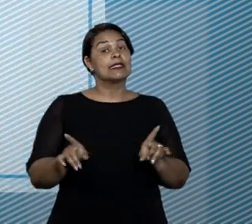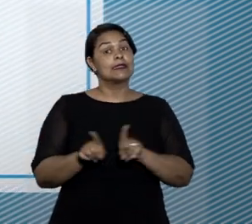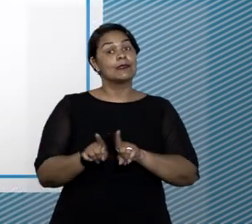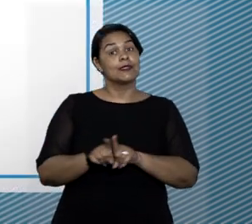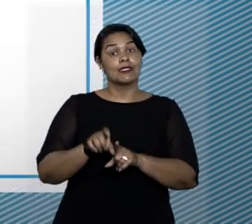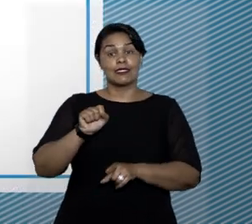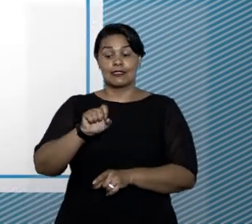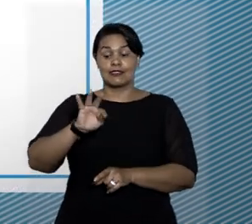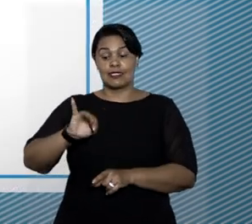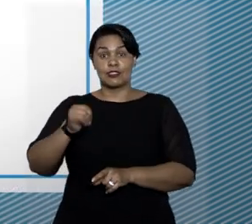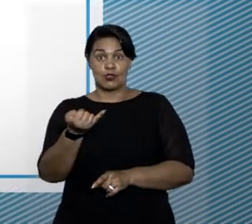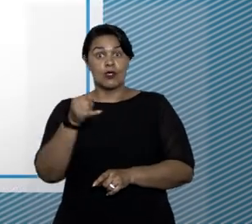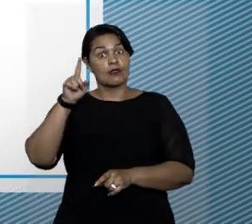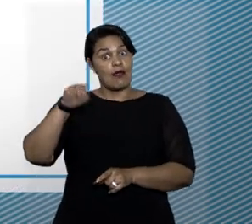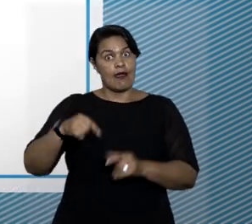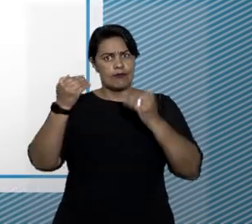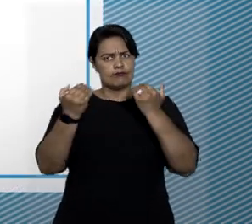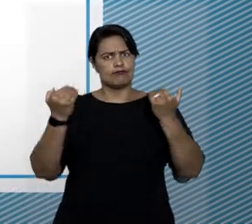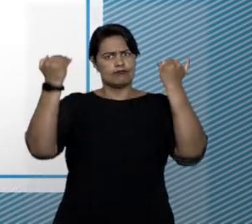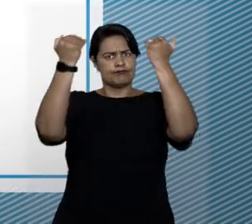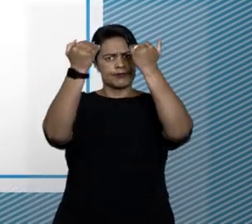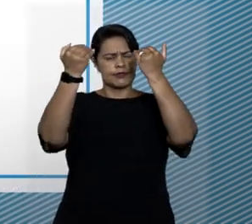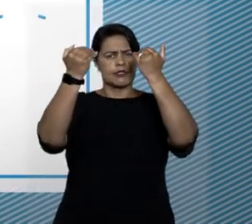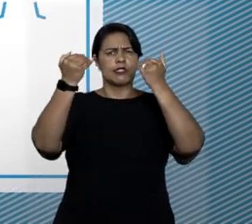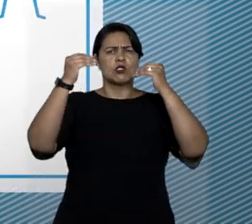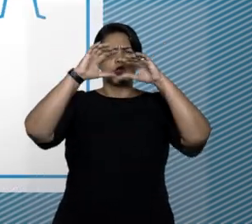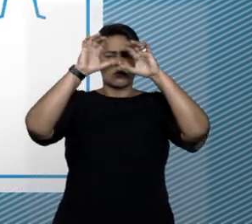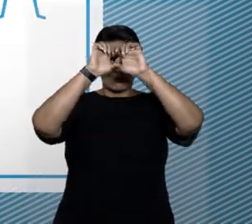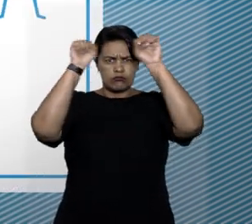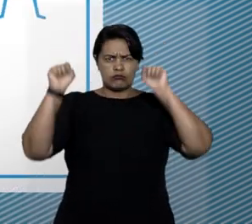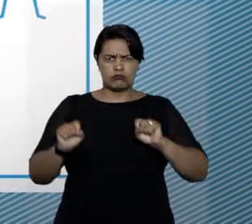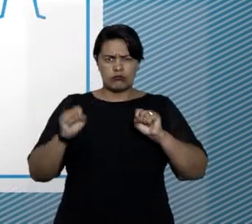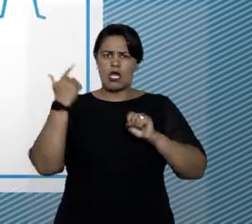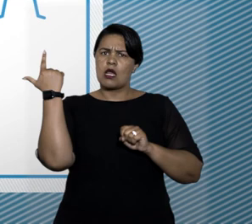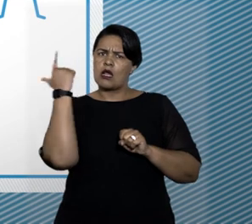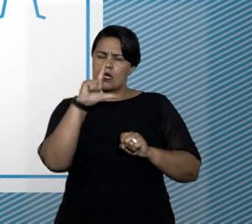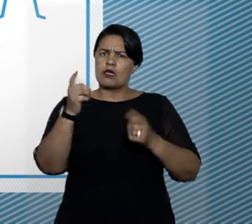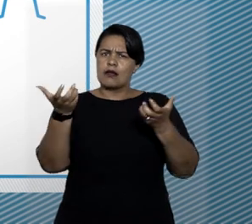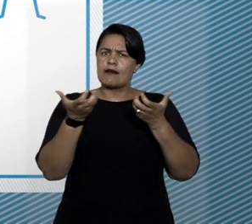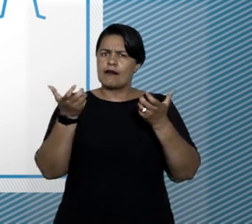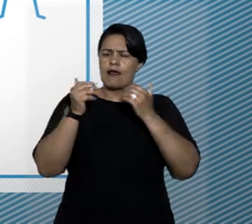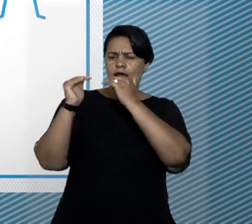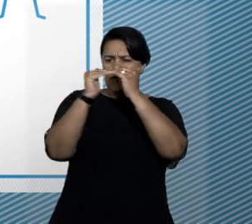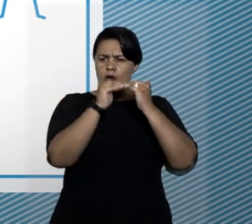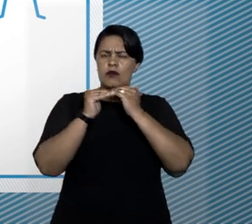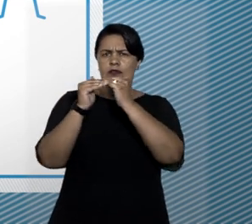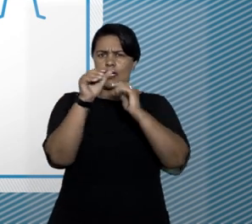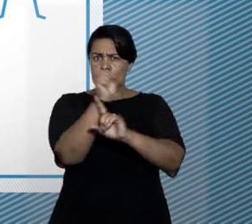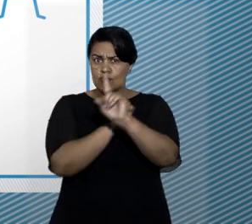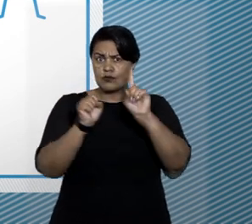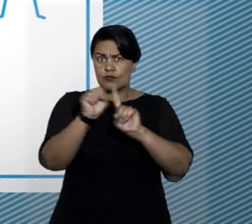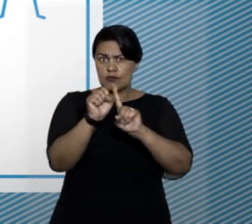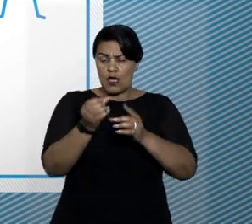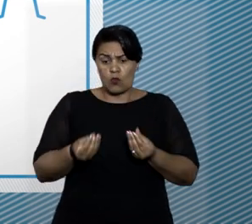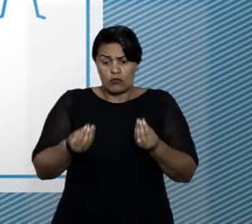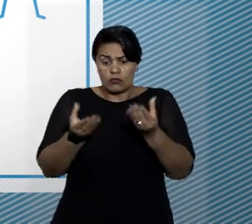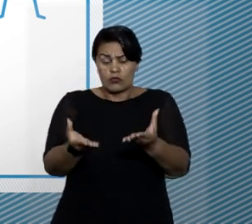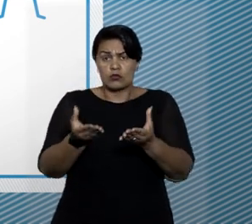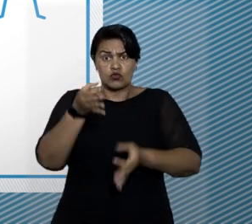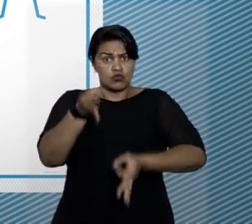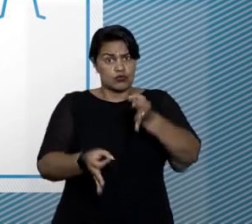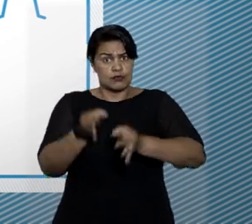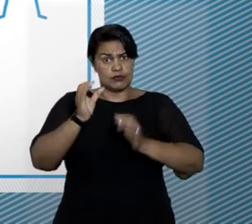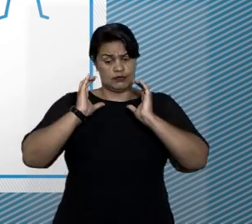o STJ é um tribunal superior que visa contribuir para a igualdade social, promovendo justiça cidadã acessível a